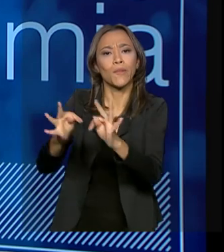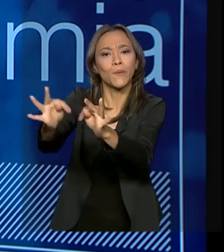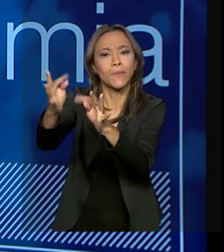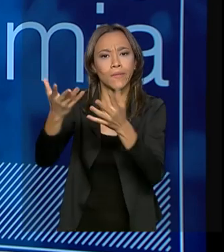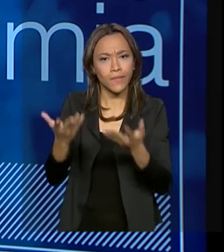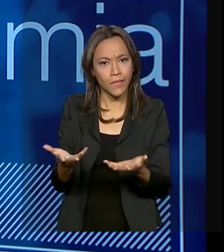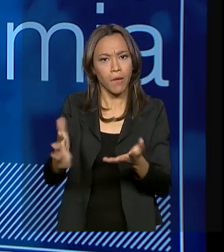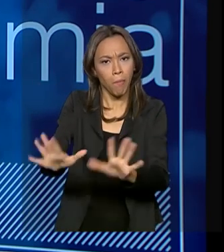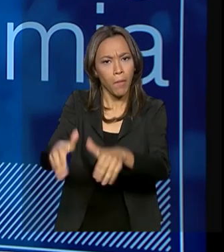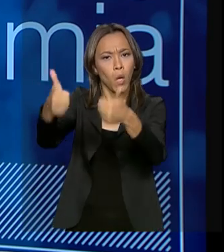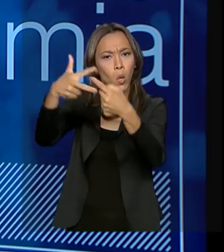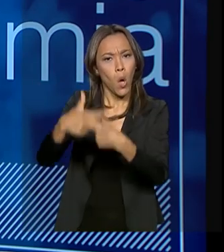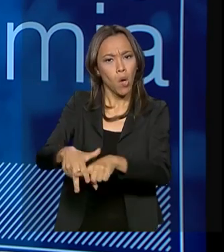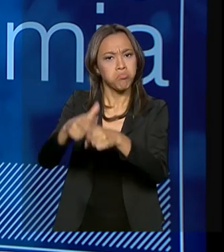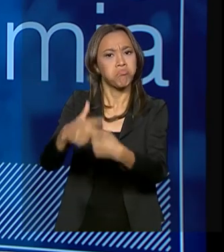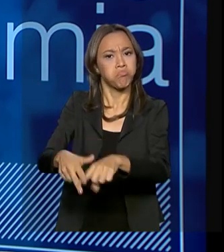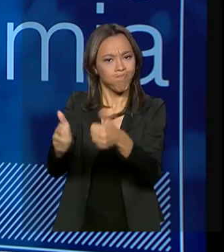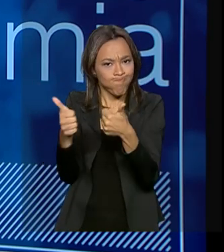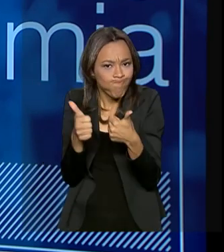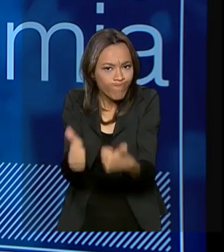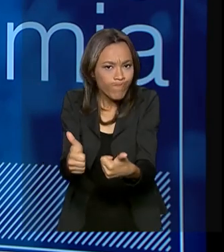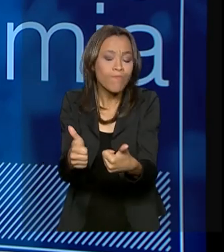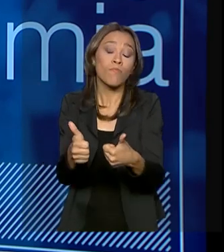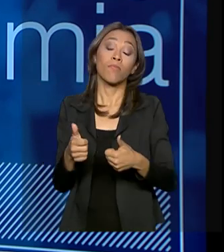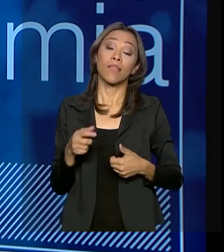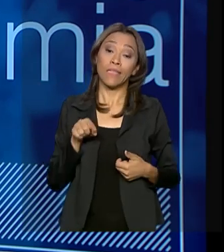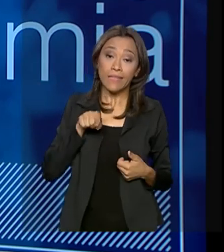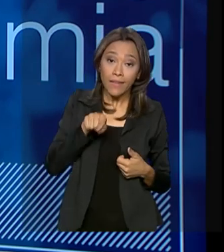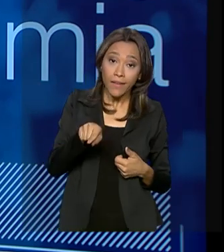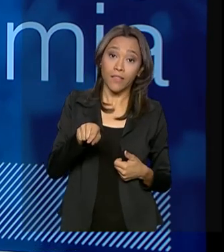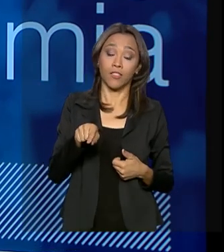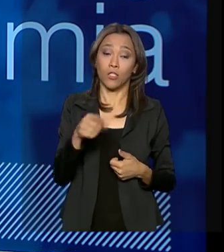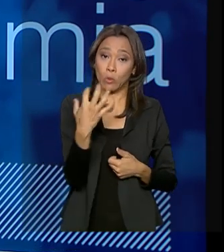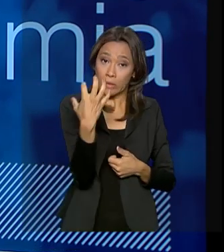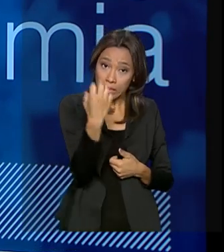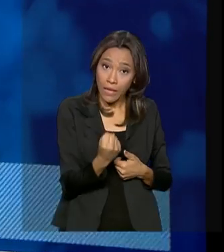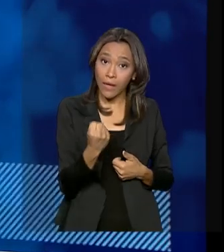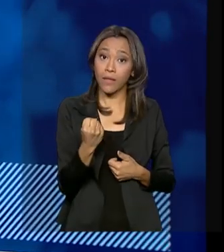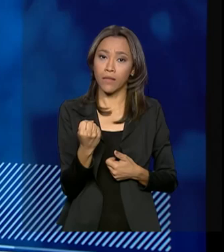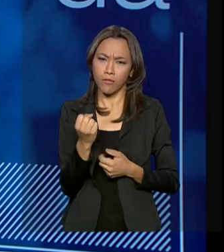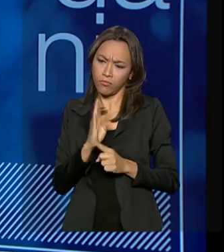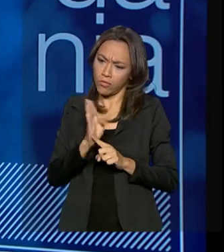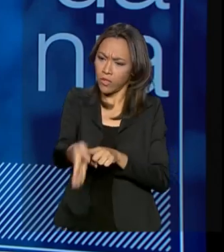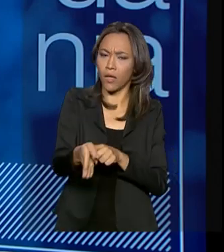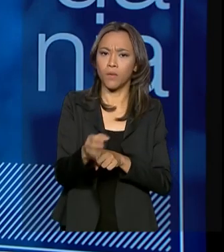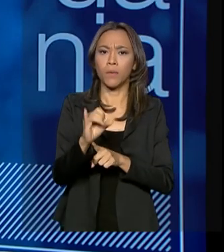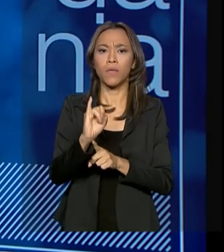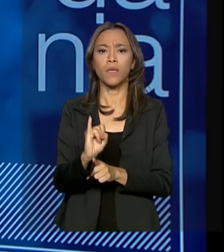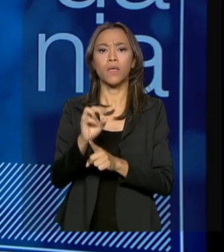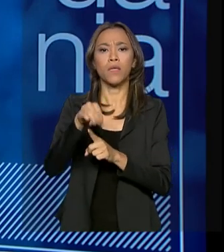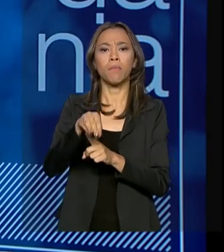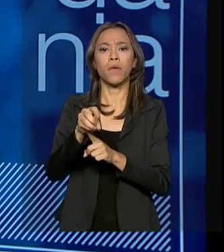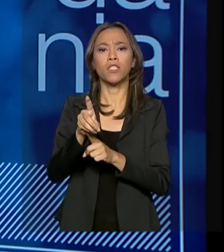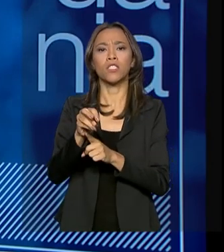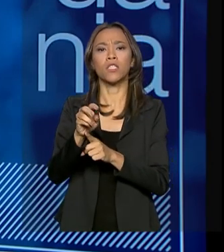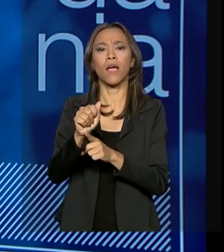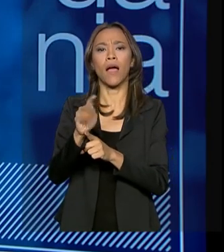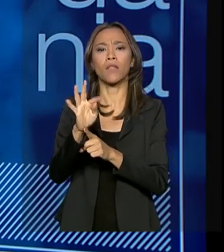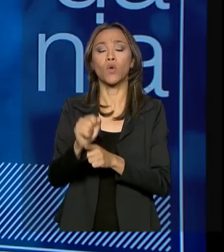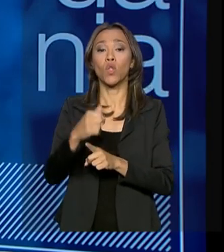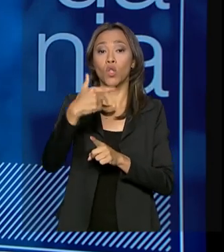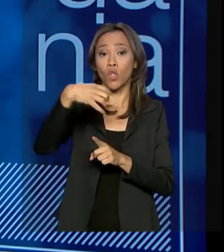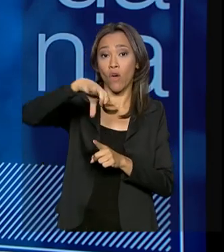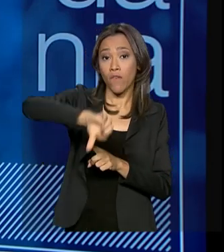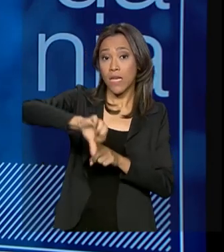houve uma melhora muito grande e, neste caso, no saque imediato, que são 96 milhões